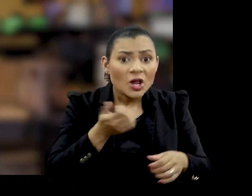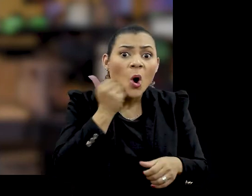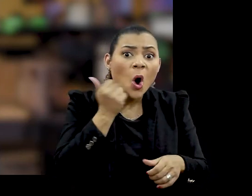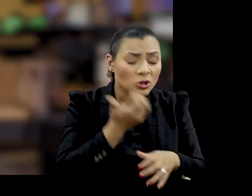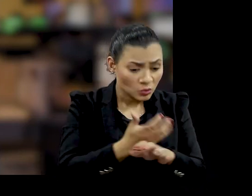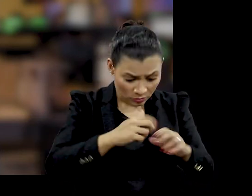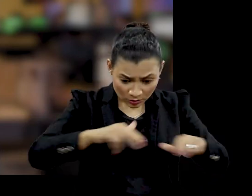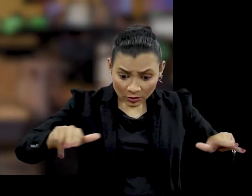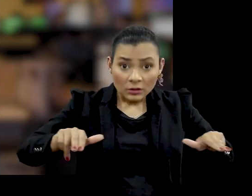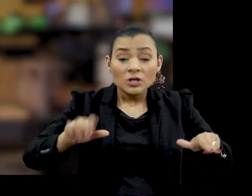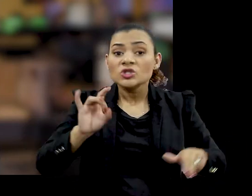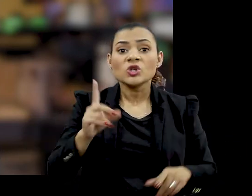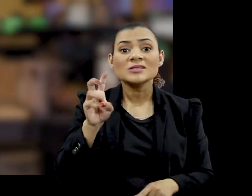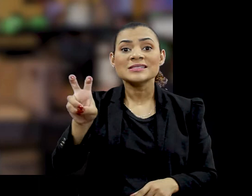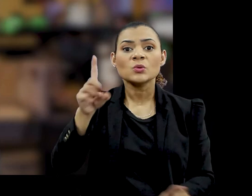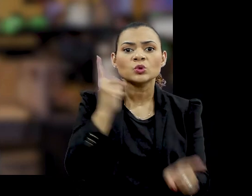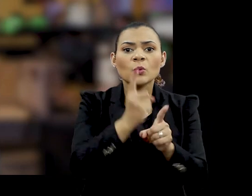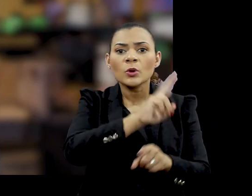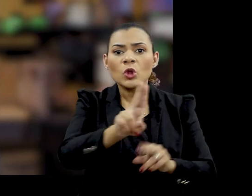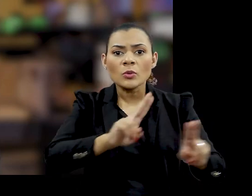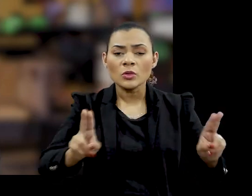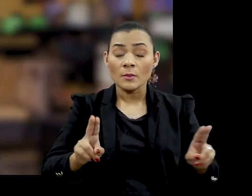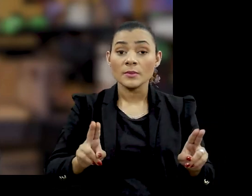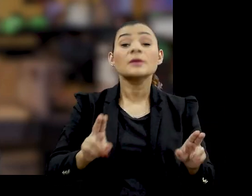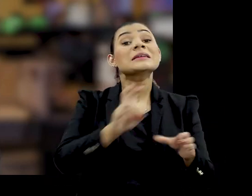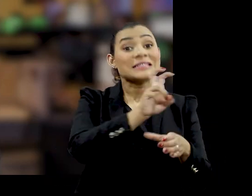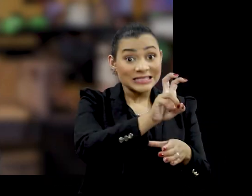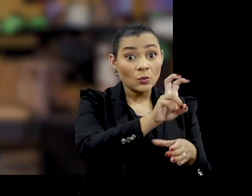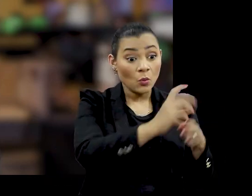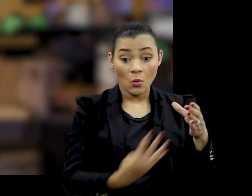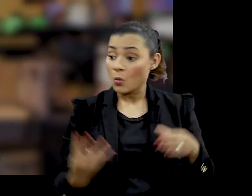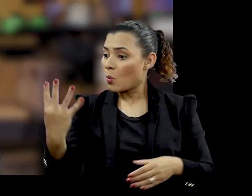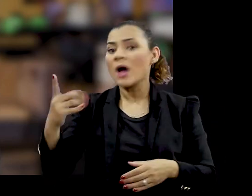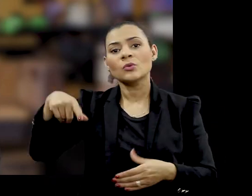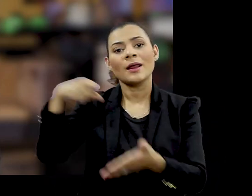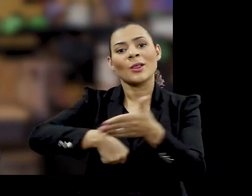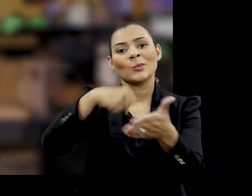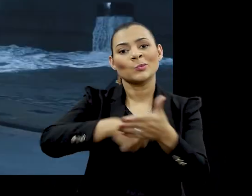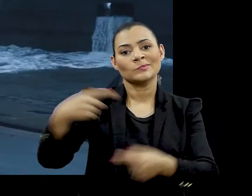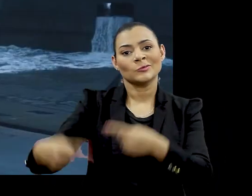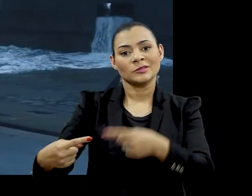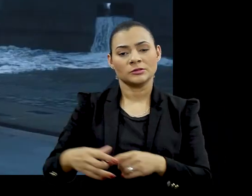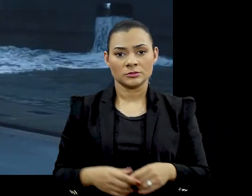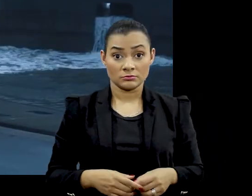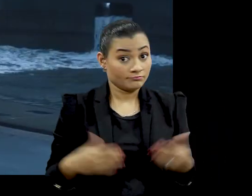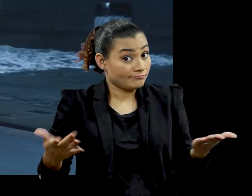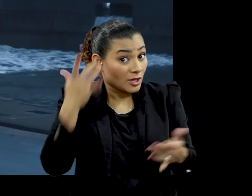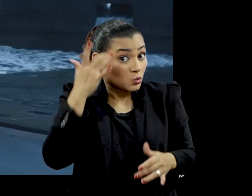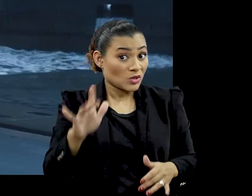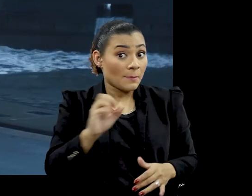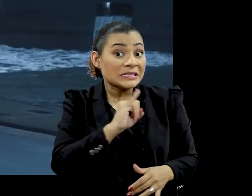hoje, apenas 5 foram identificadas E destas, 4 eram de militantes políticos Não podemos